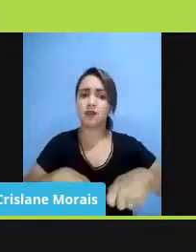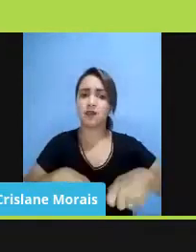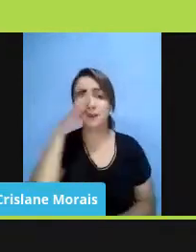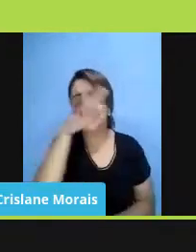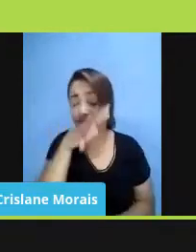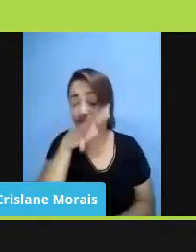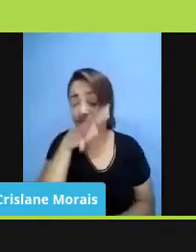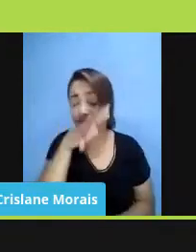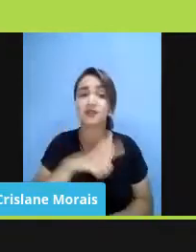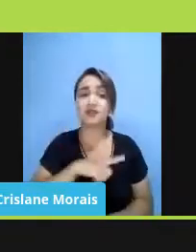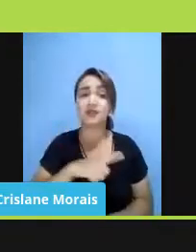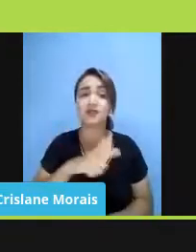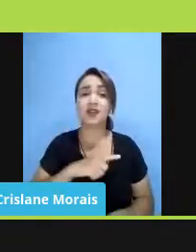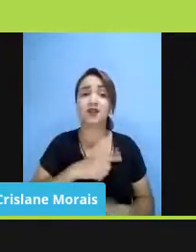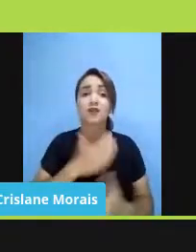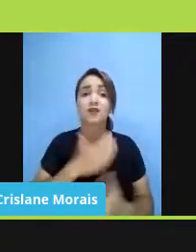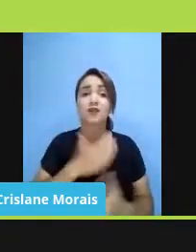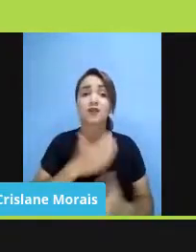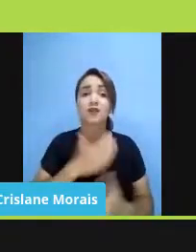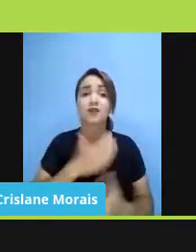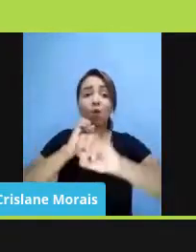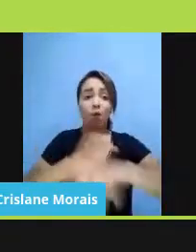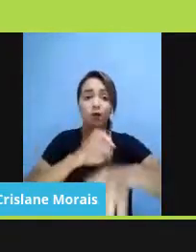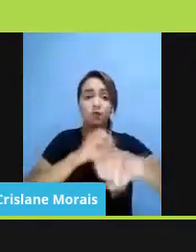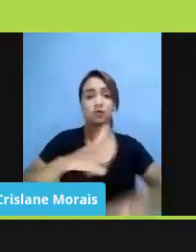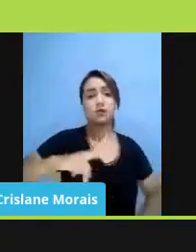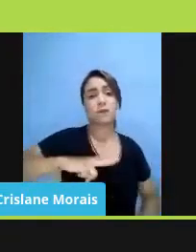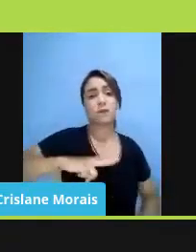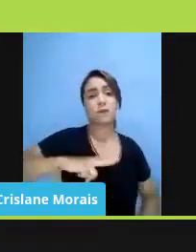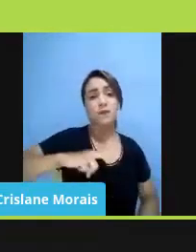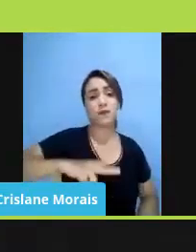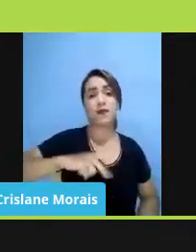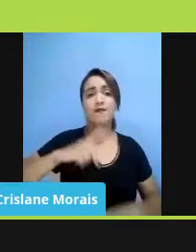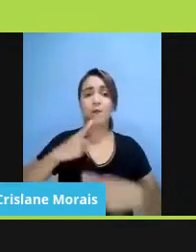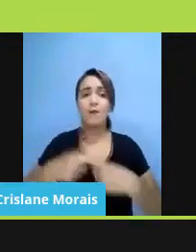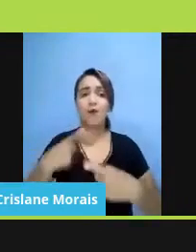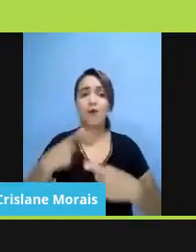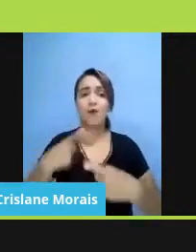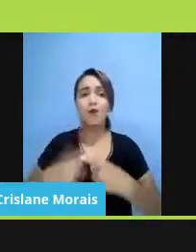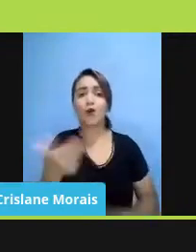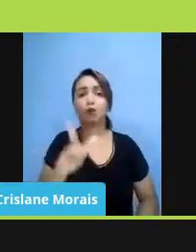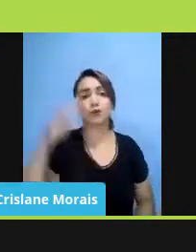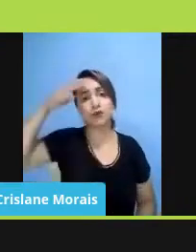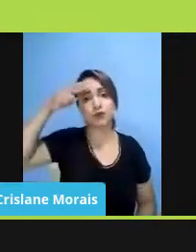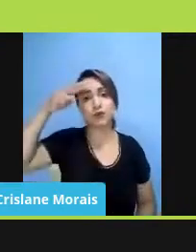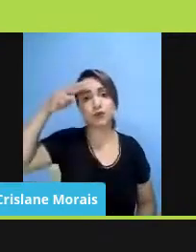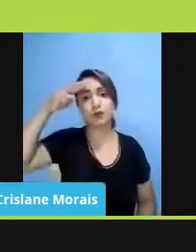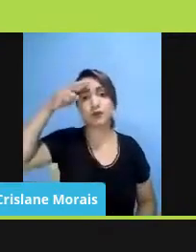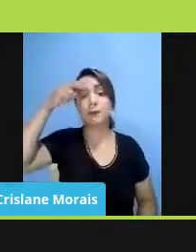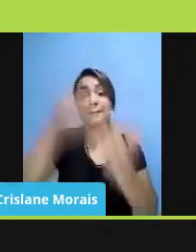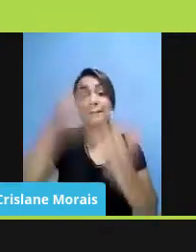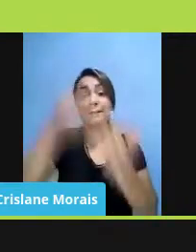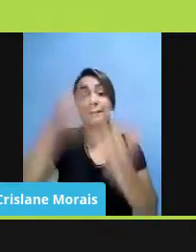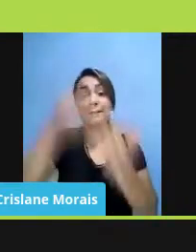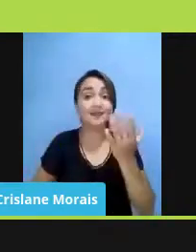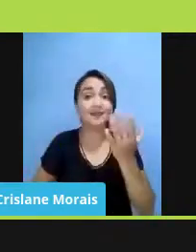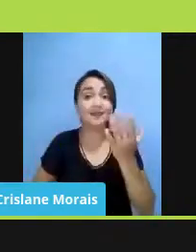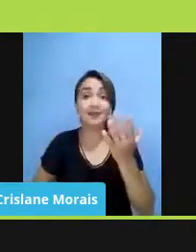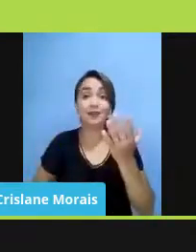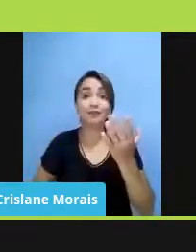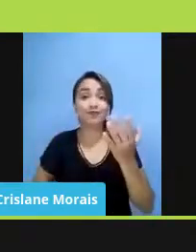tornou a educação privada, sabe? Porque é outra história que se perdeu no meio dessa grande